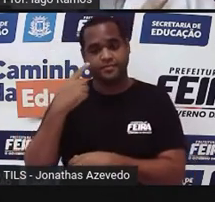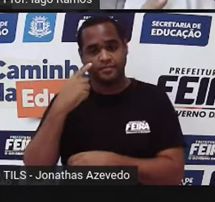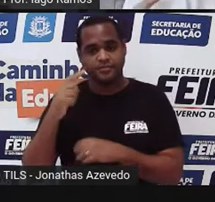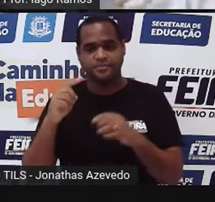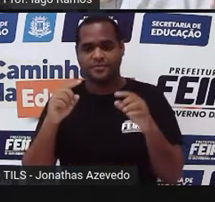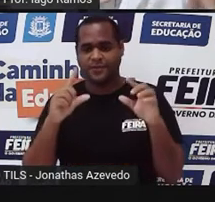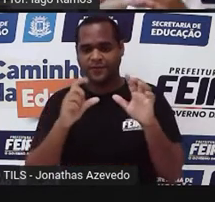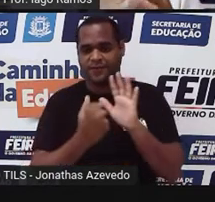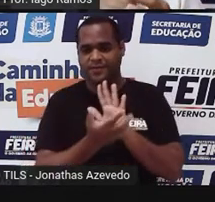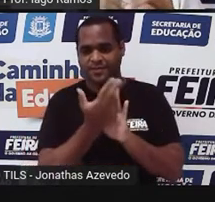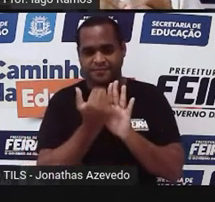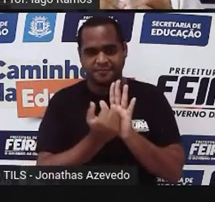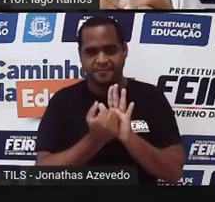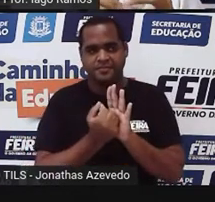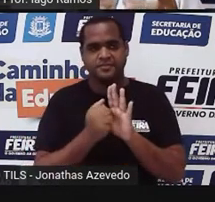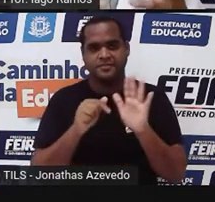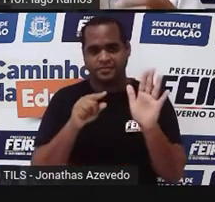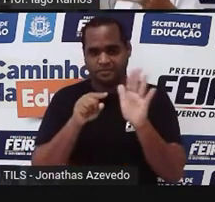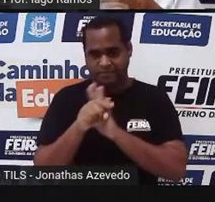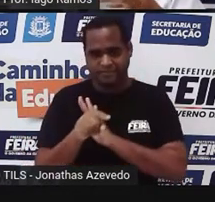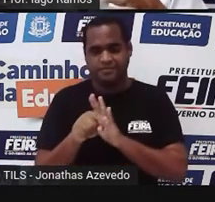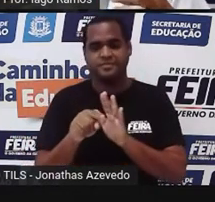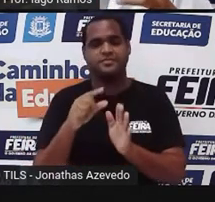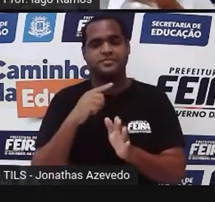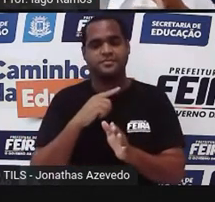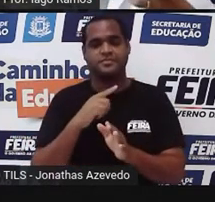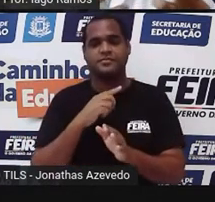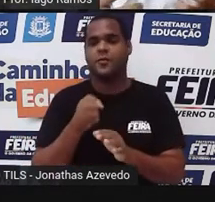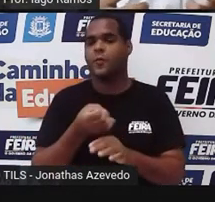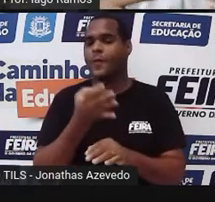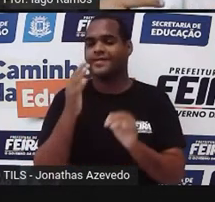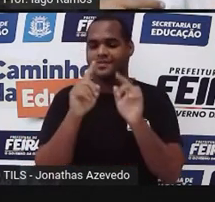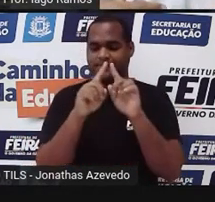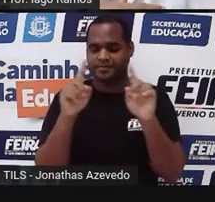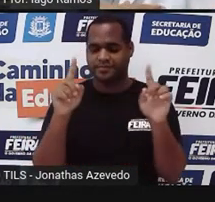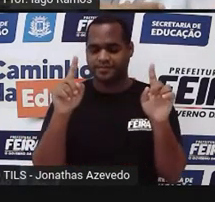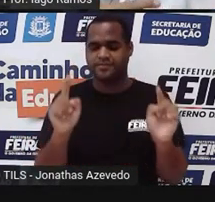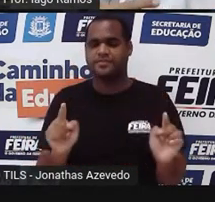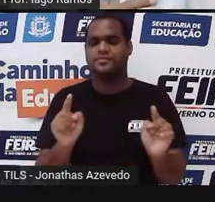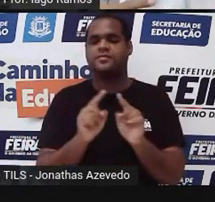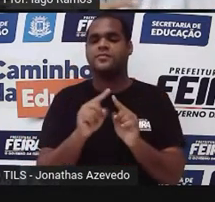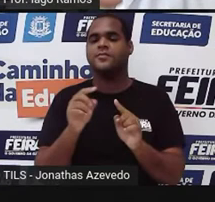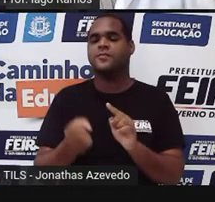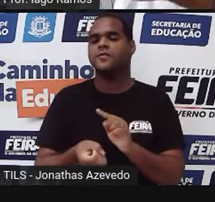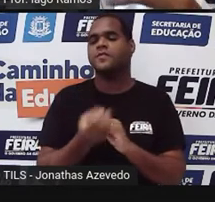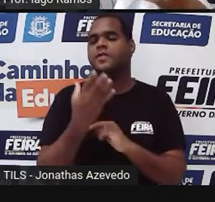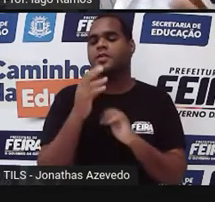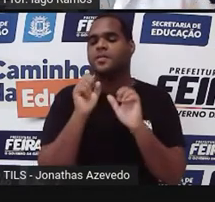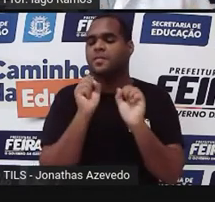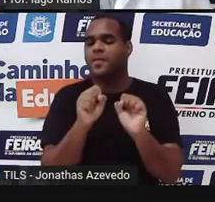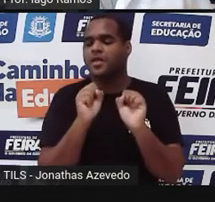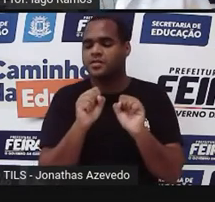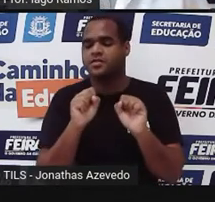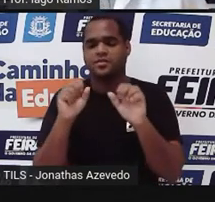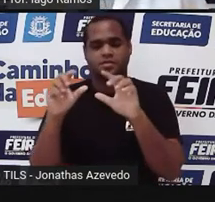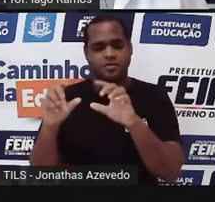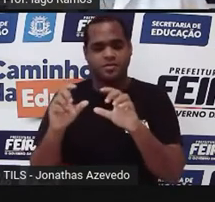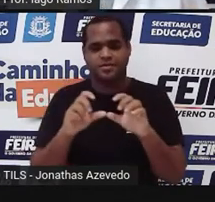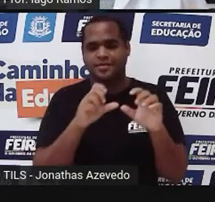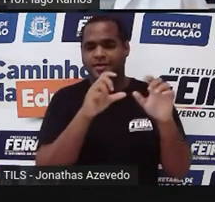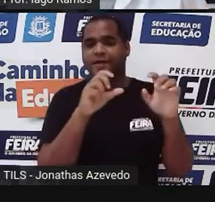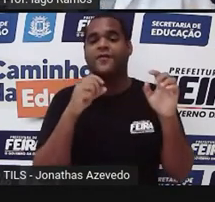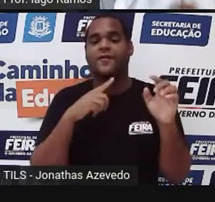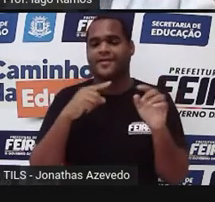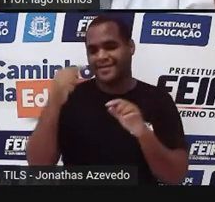losango. Teve uma pergunta. Quantos retângulos dá pra fazer com aquela figura? Lembramos o cálculo de área de